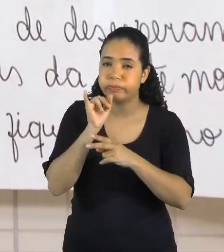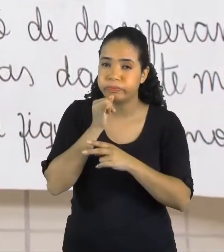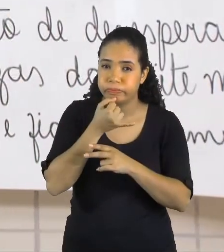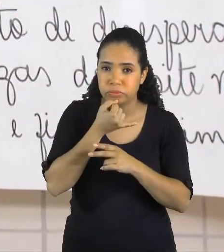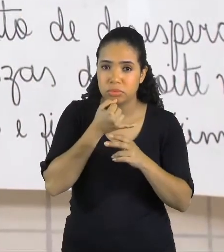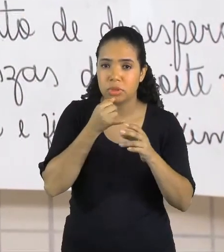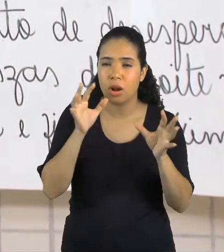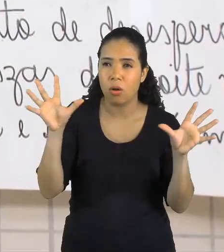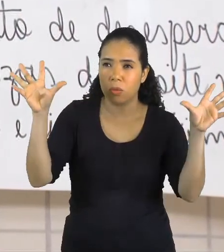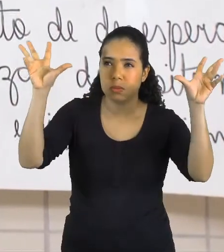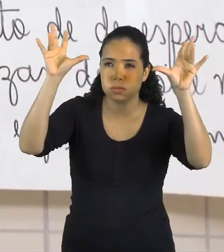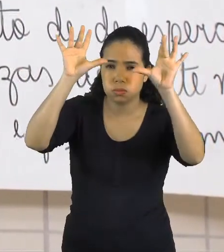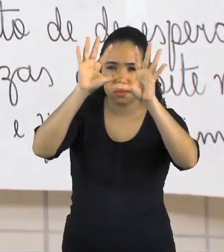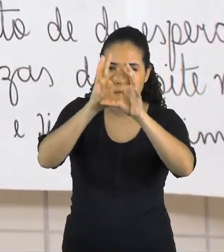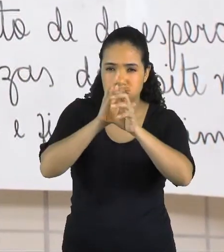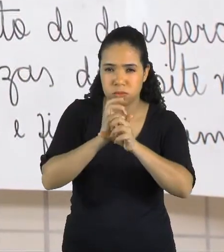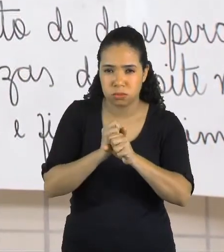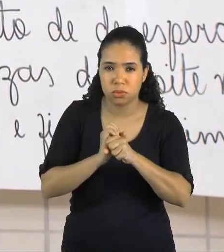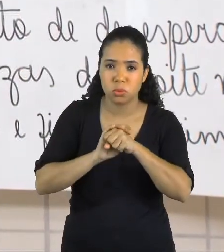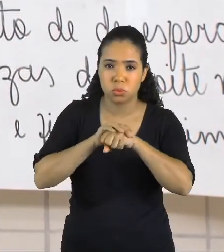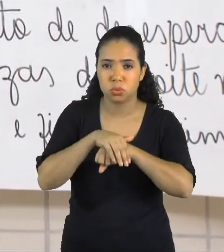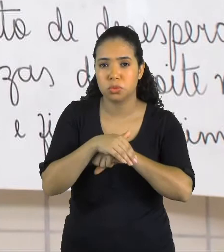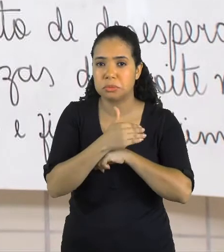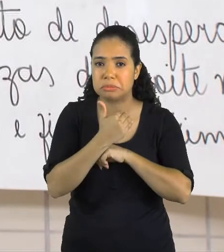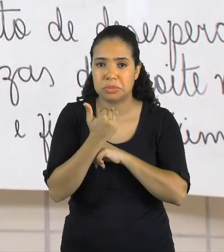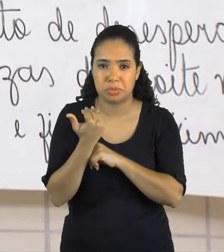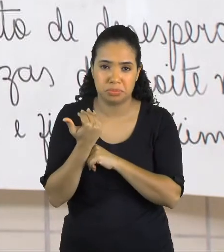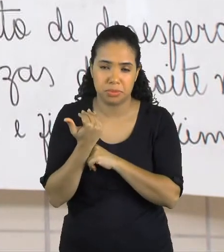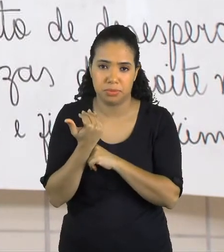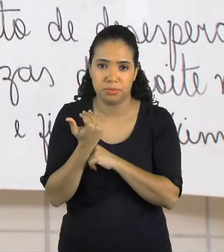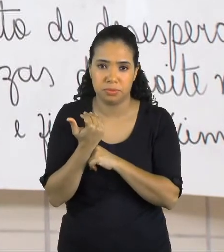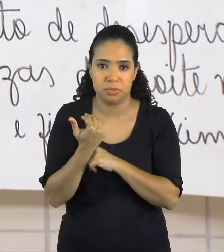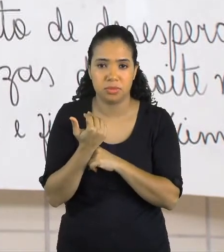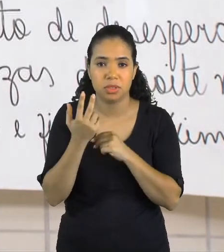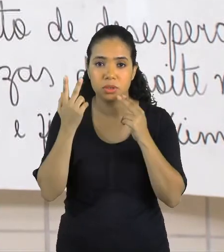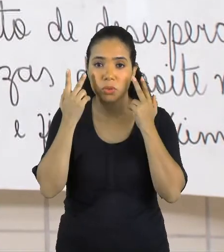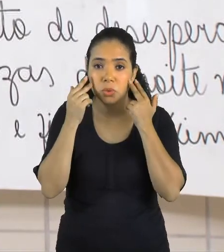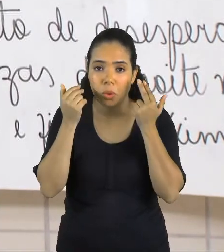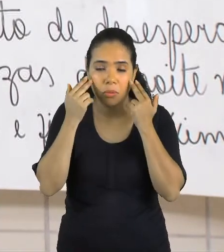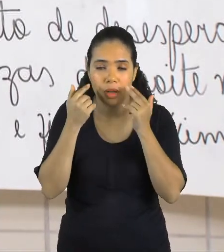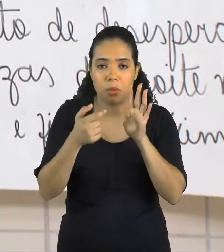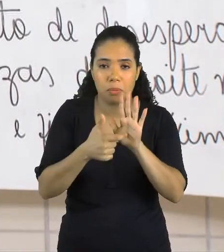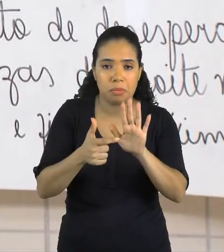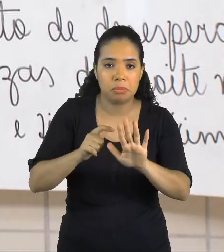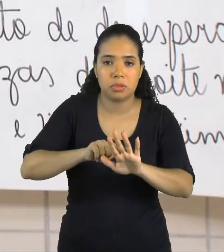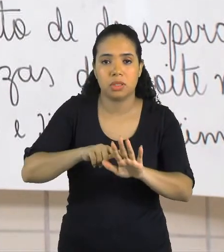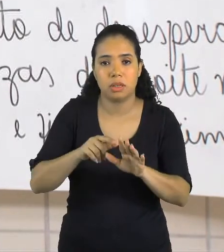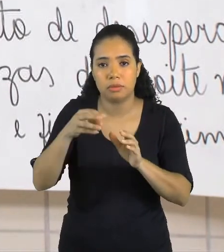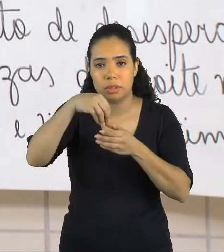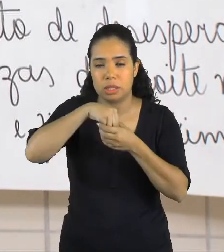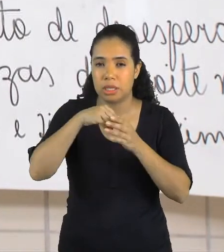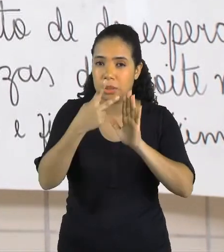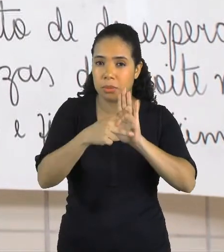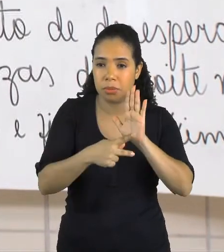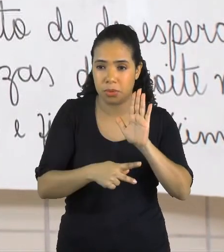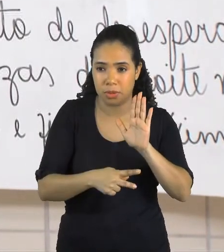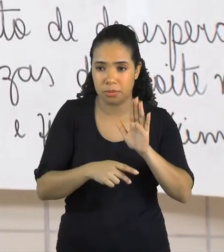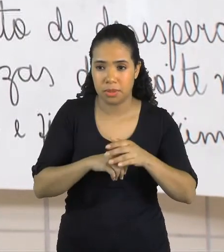Nesses versos, eu tenho a linguagem conotativa, que é comum no poema. Se eu passar